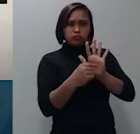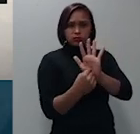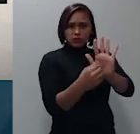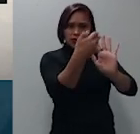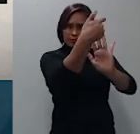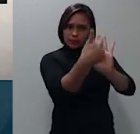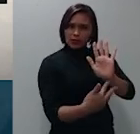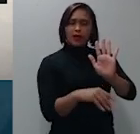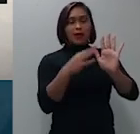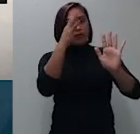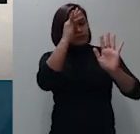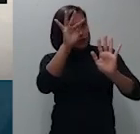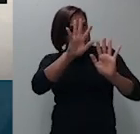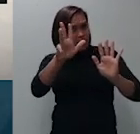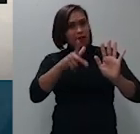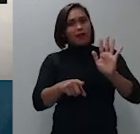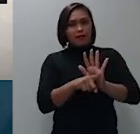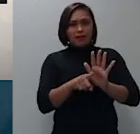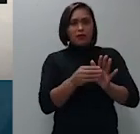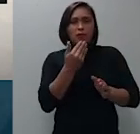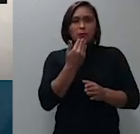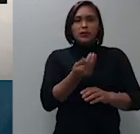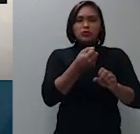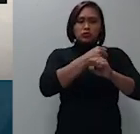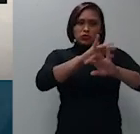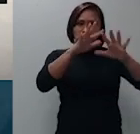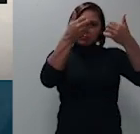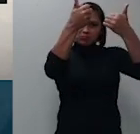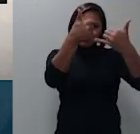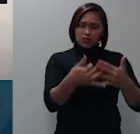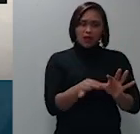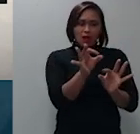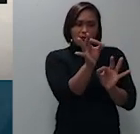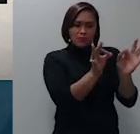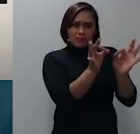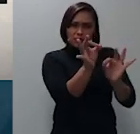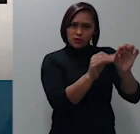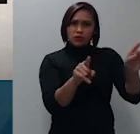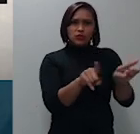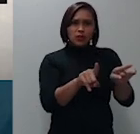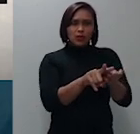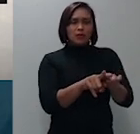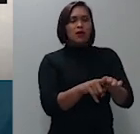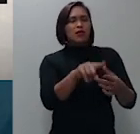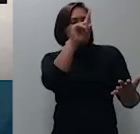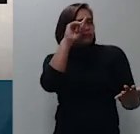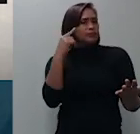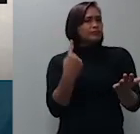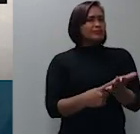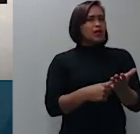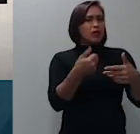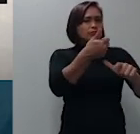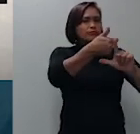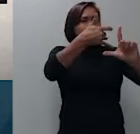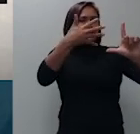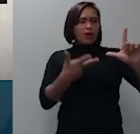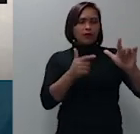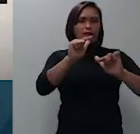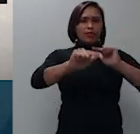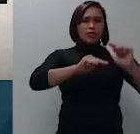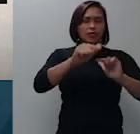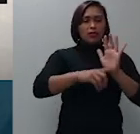esclarecimento e o ajuste na decisão de saneamento caracteriza exercício do direito ao